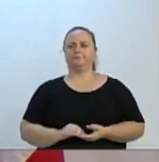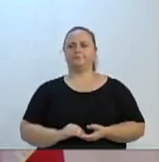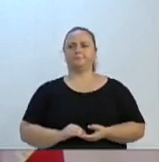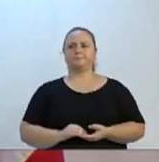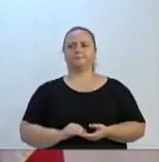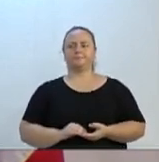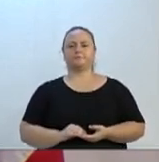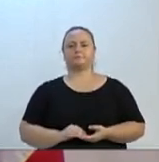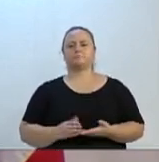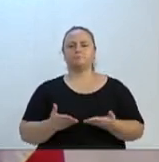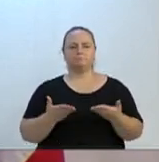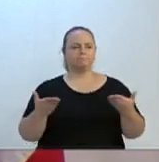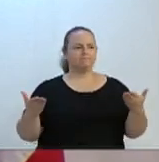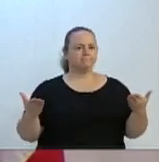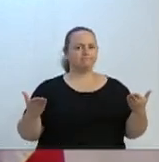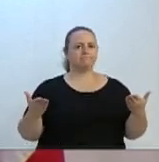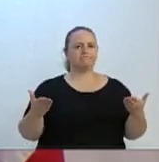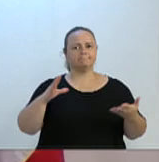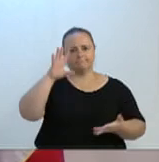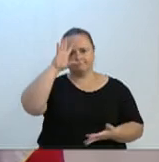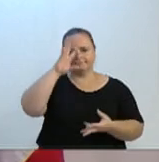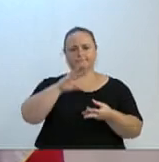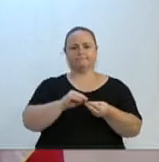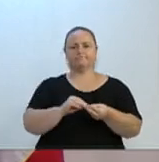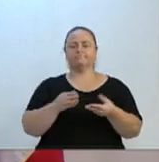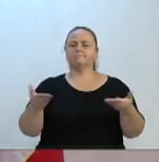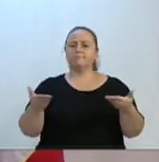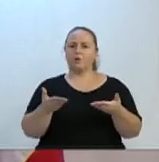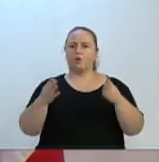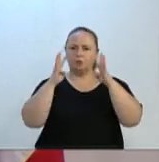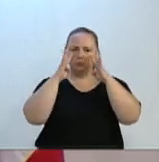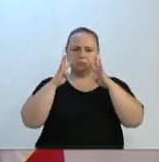Senhores vereadores, na tarde de hoje seria isso. Pela atenção, meu muito obrigado. Obrigado.